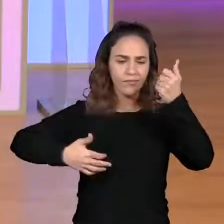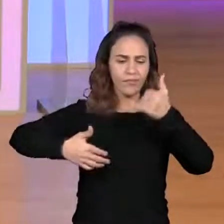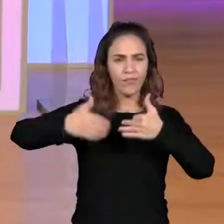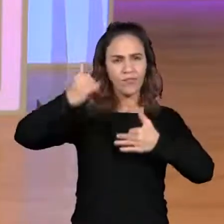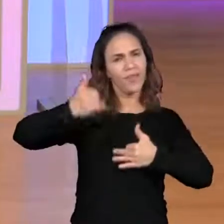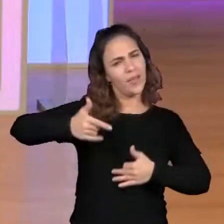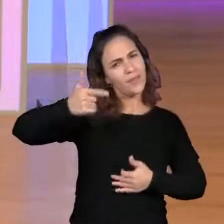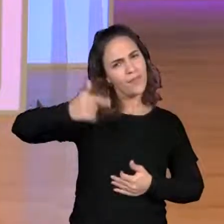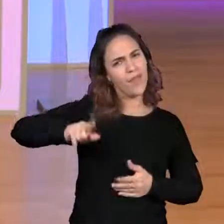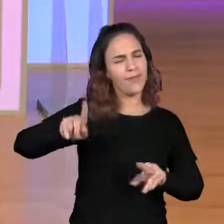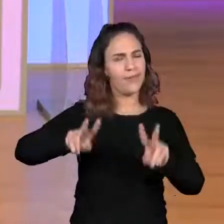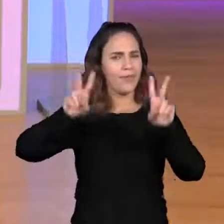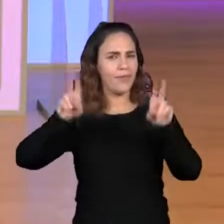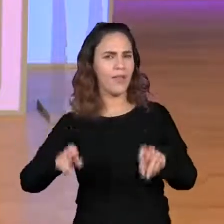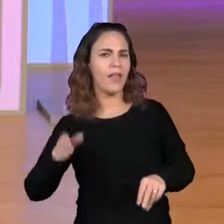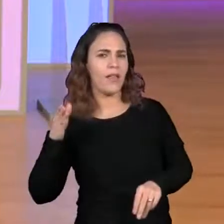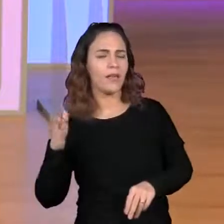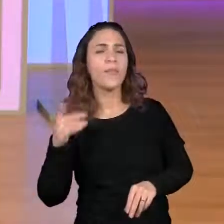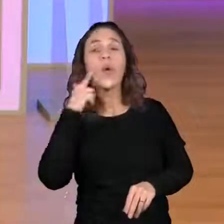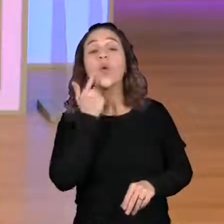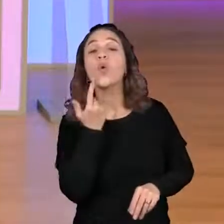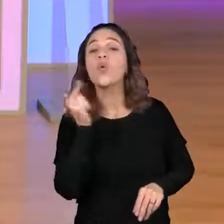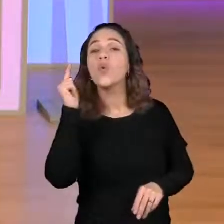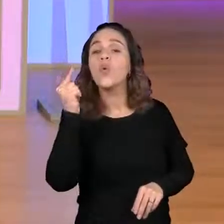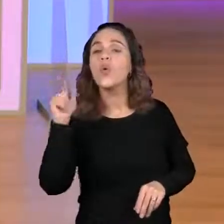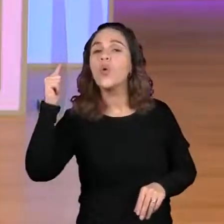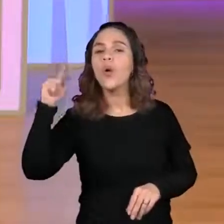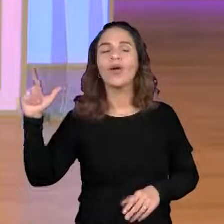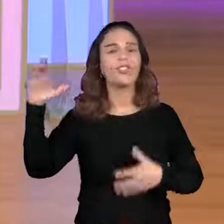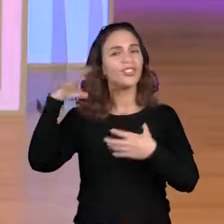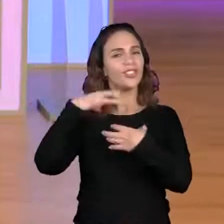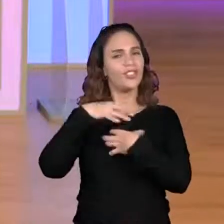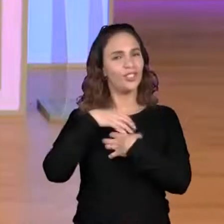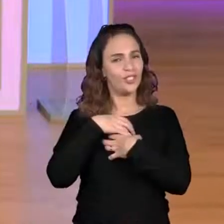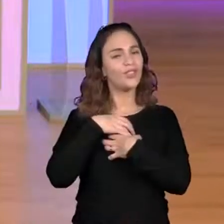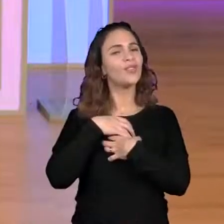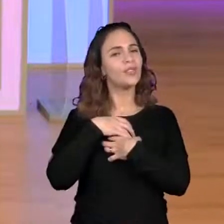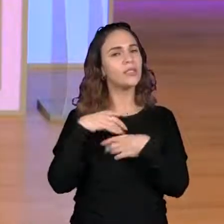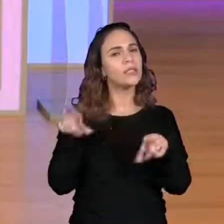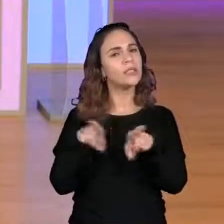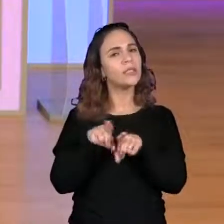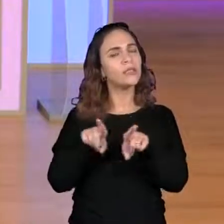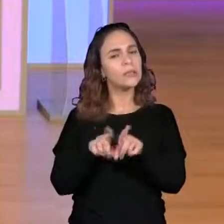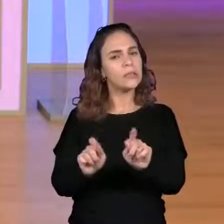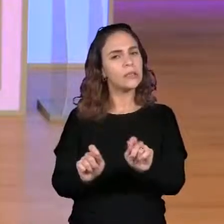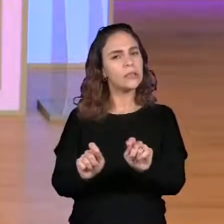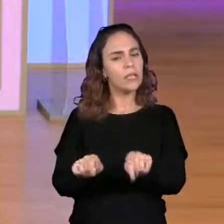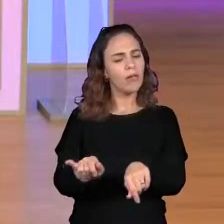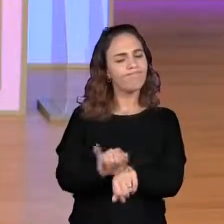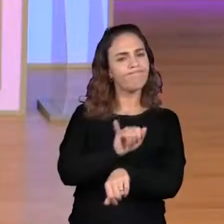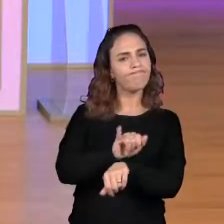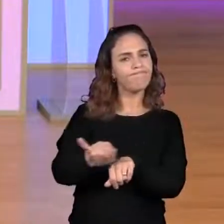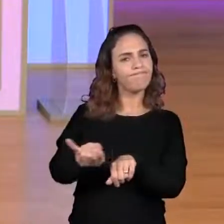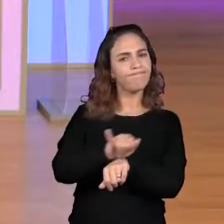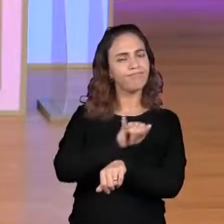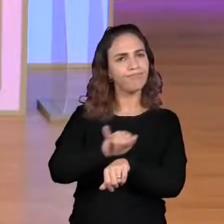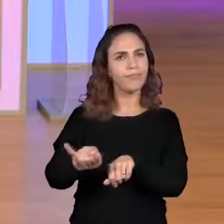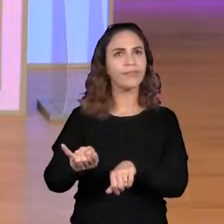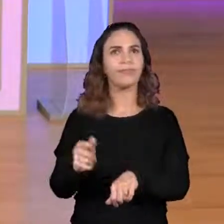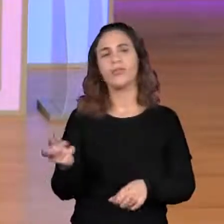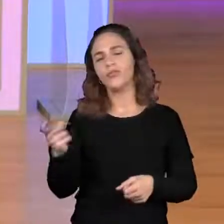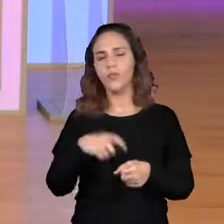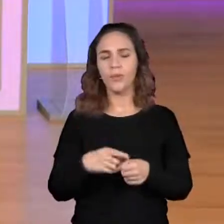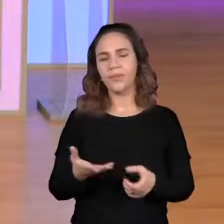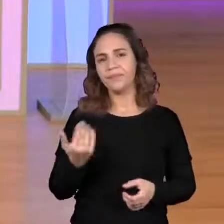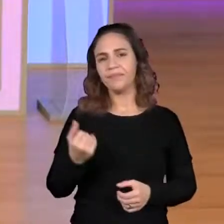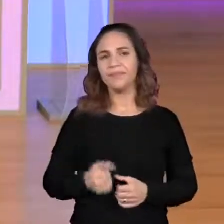sobre outros métodos aí, outros instrumentos de orientação. Vamos voltar lá